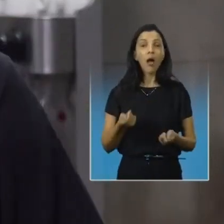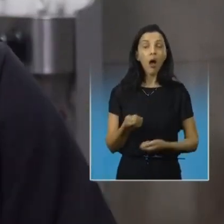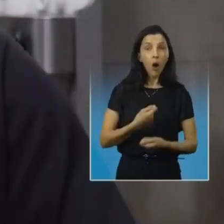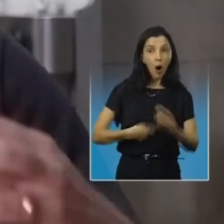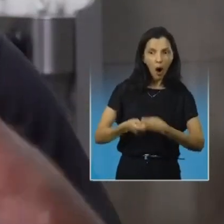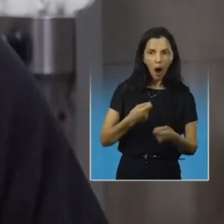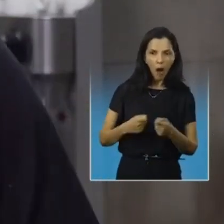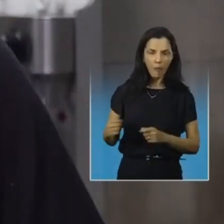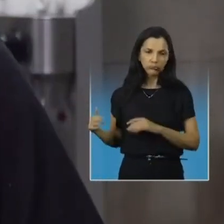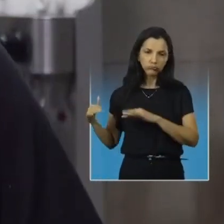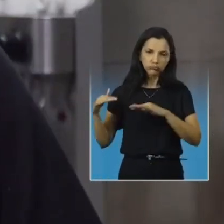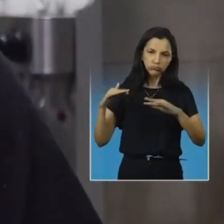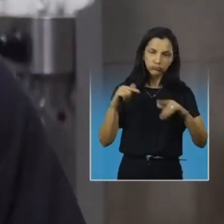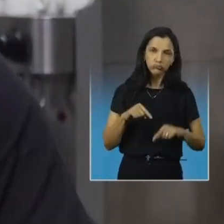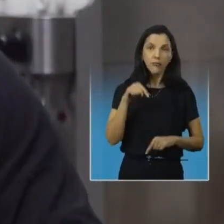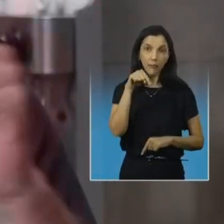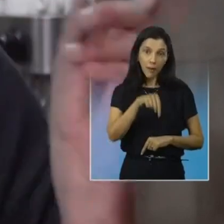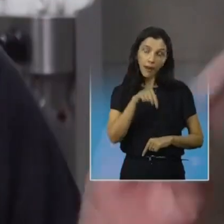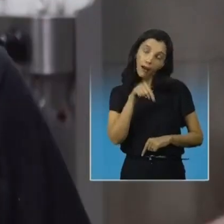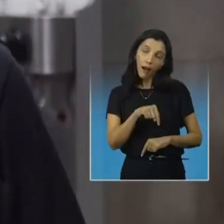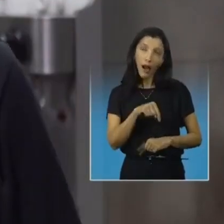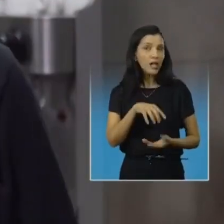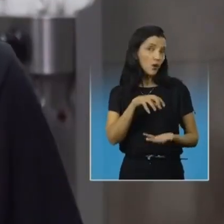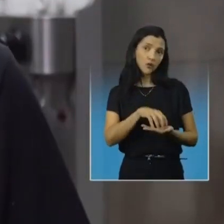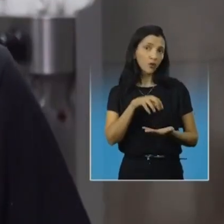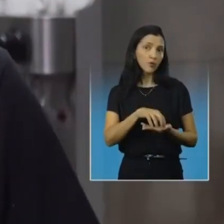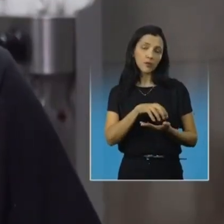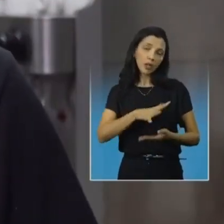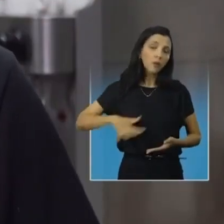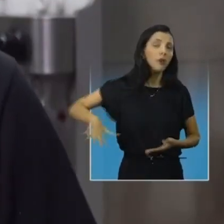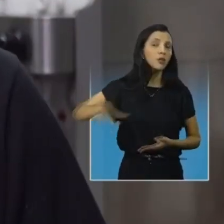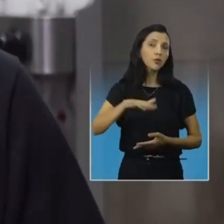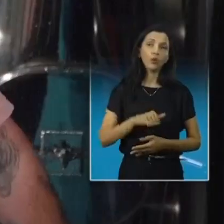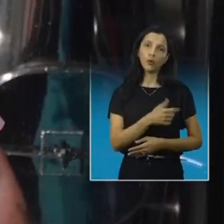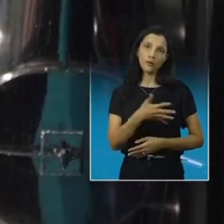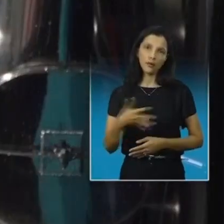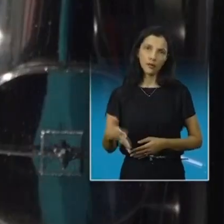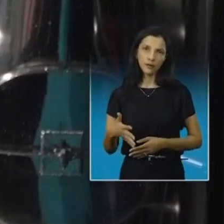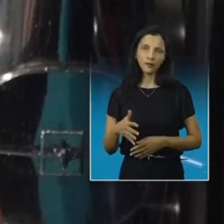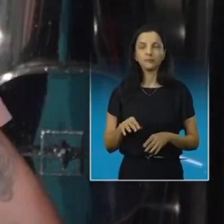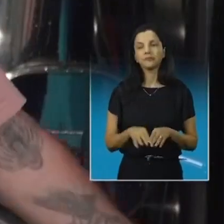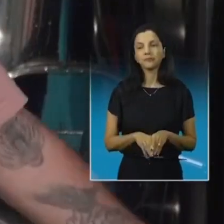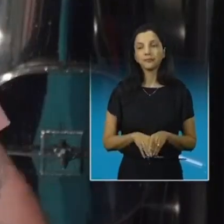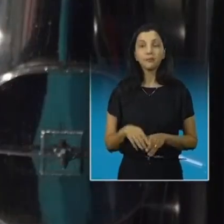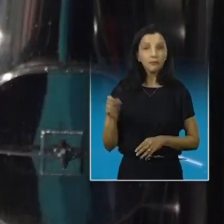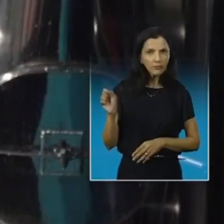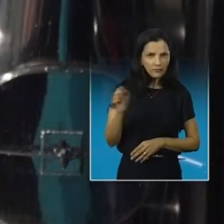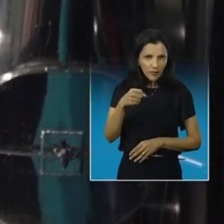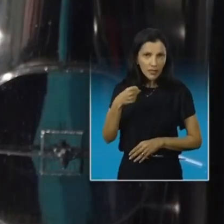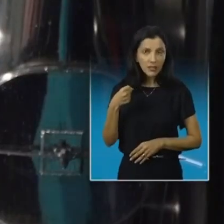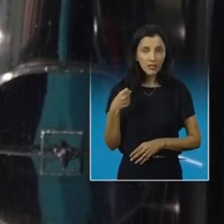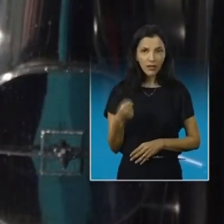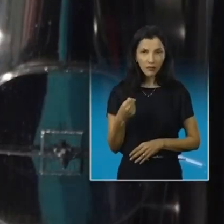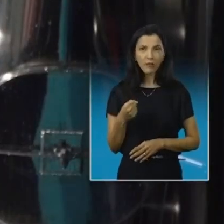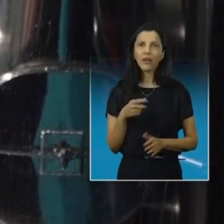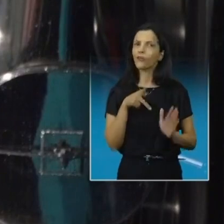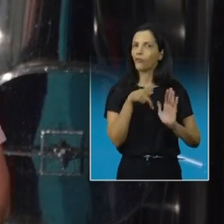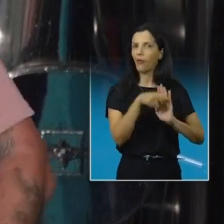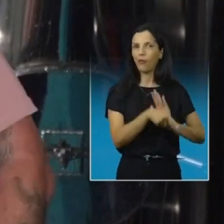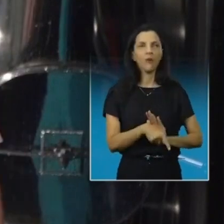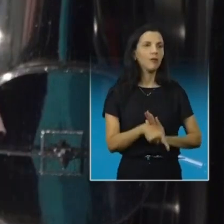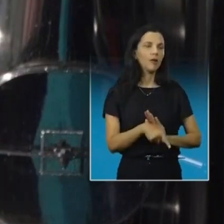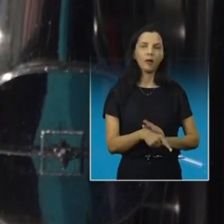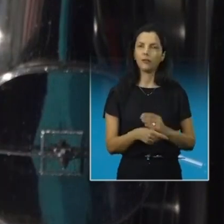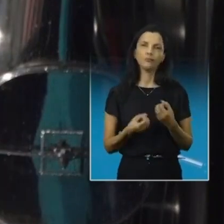comércio, não só do centro, como comércio em todo na cidade. A Rota da Cerveja foi realmente um projeto único,